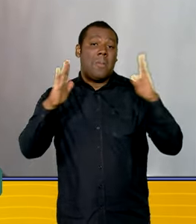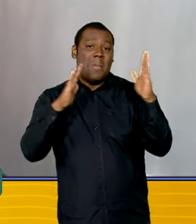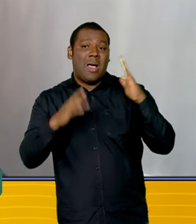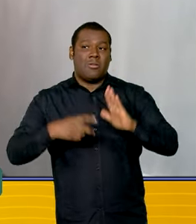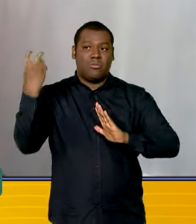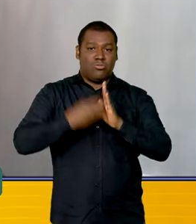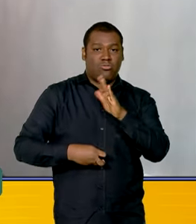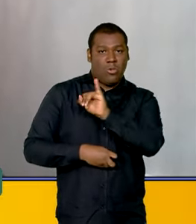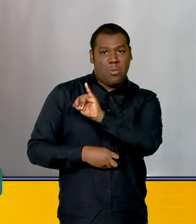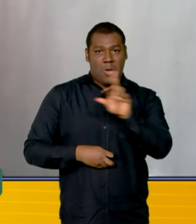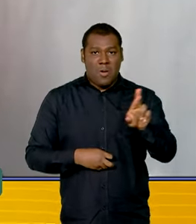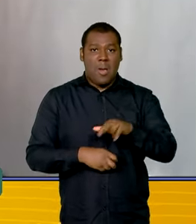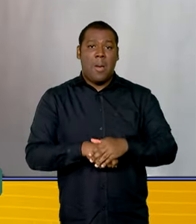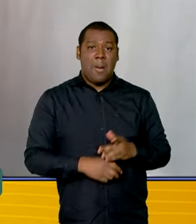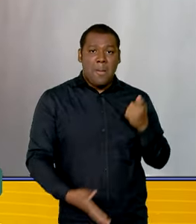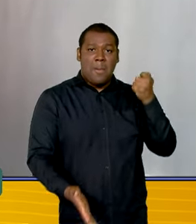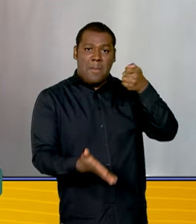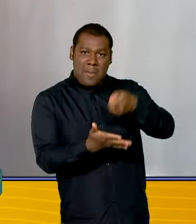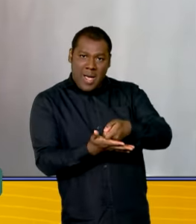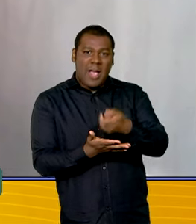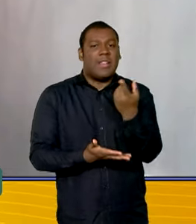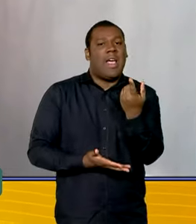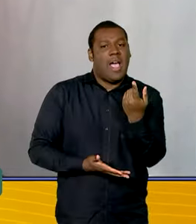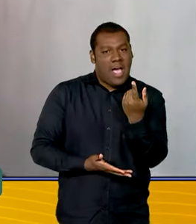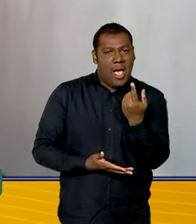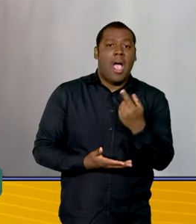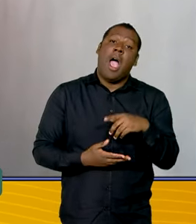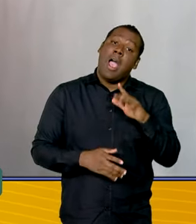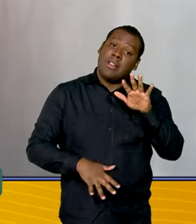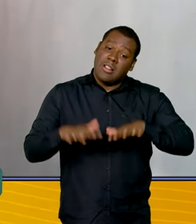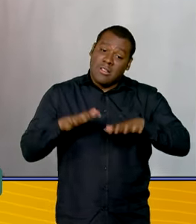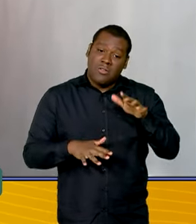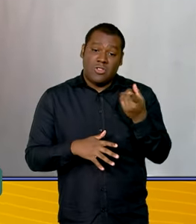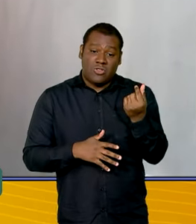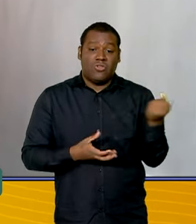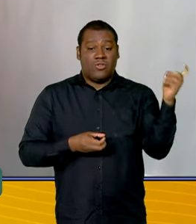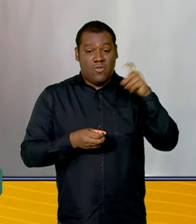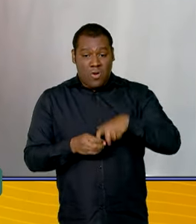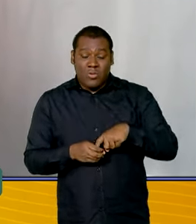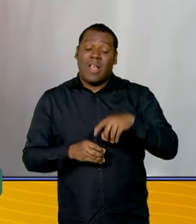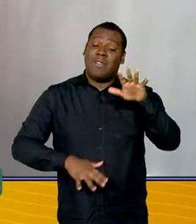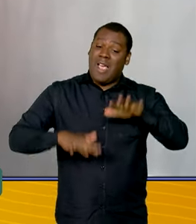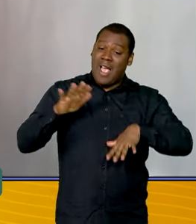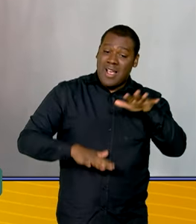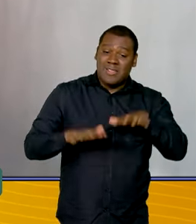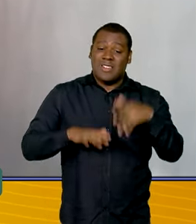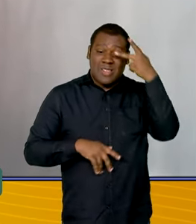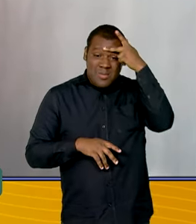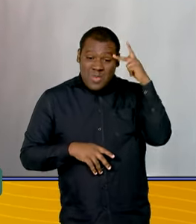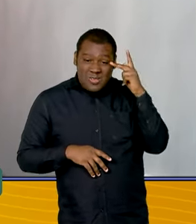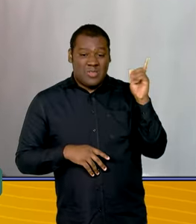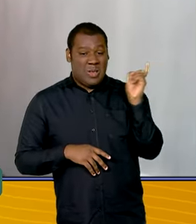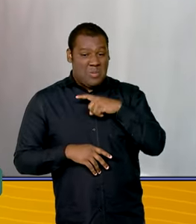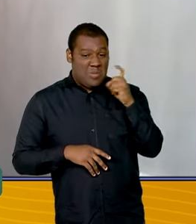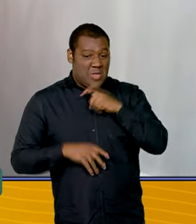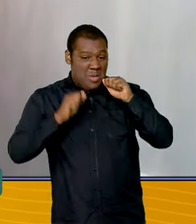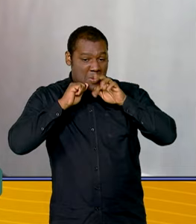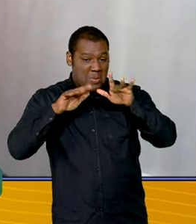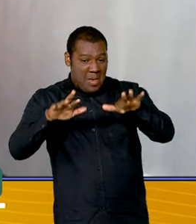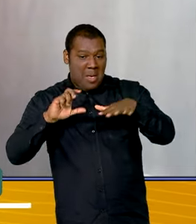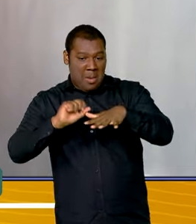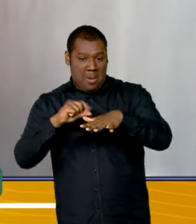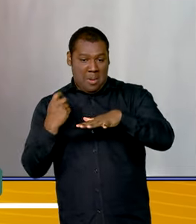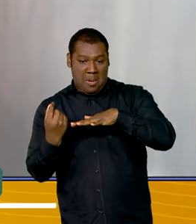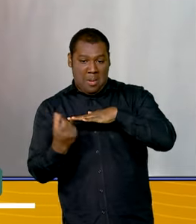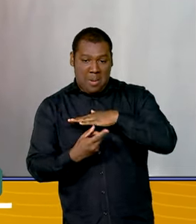for pagar o primeiro lote de restrição, vai ser comum, boatos, fake news, e-mails falsos, dizendo para a pessoa